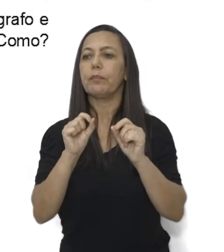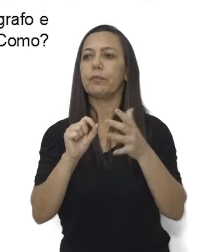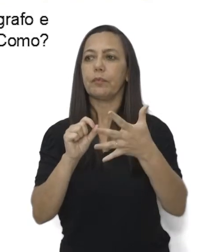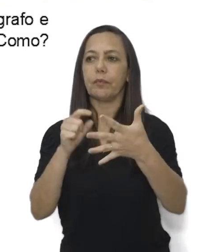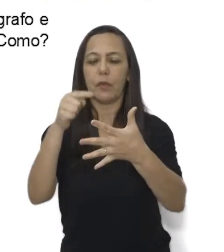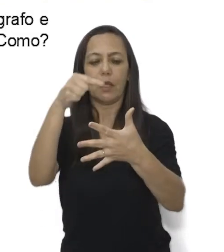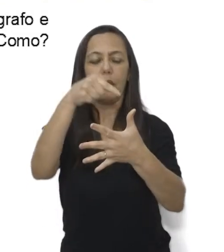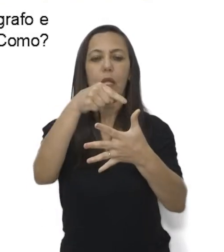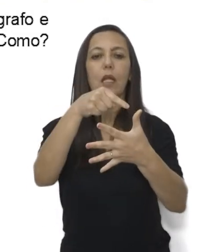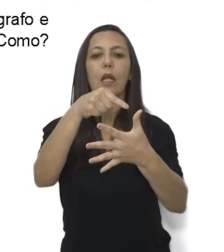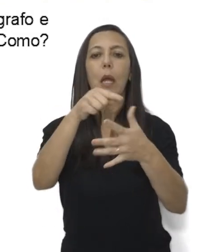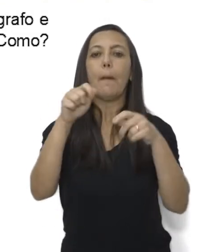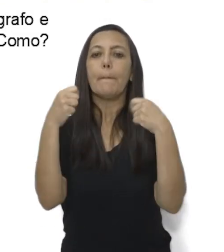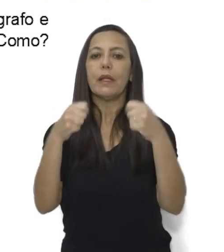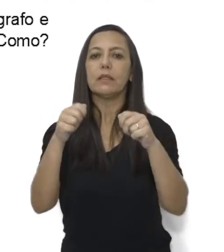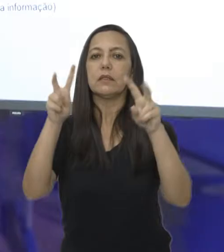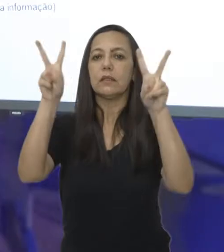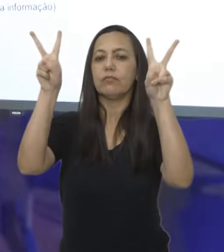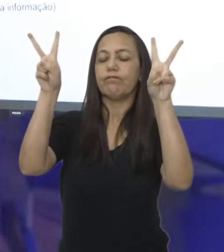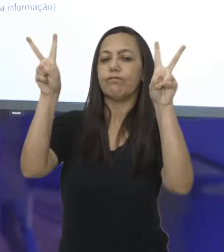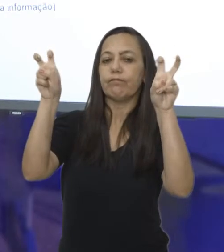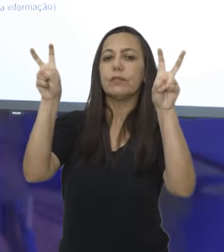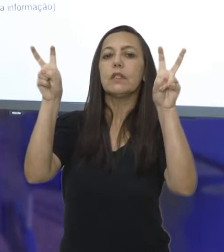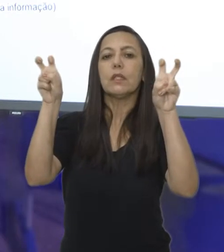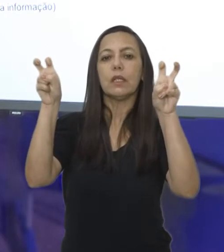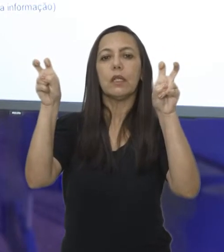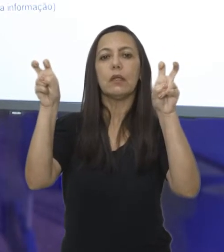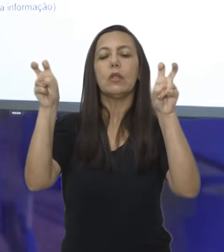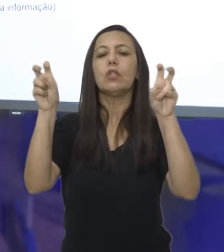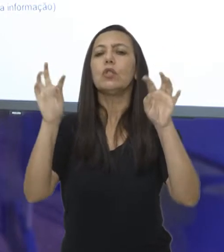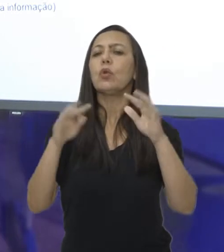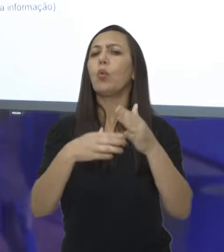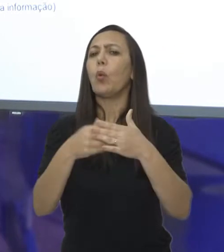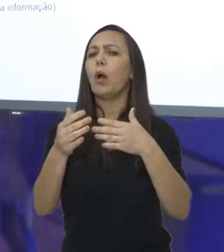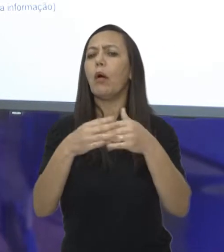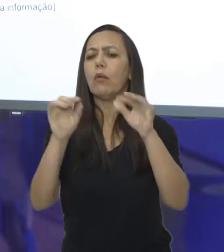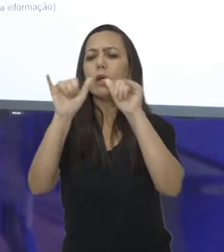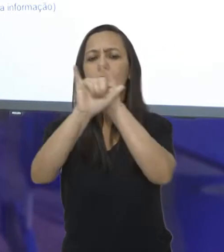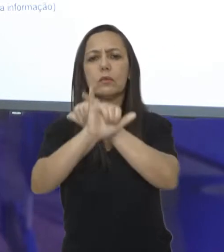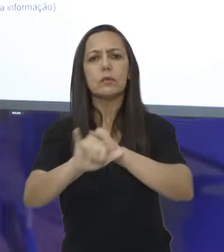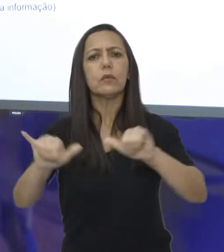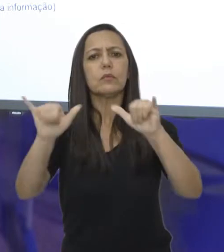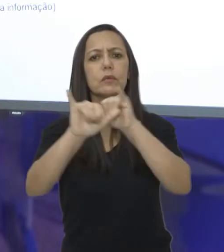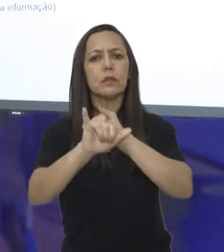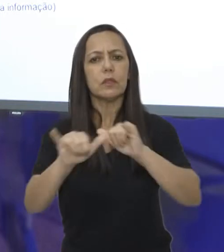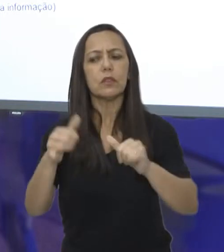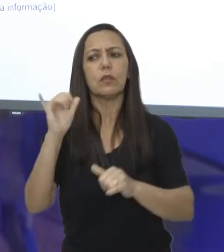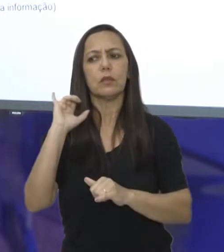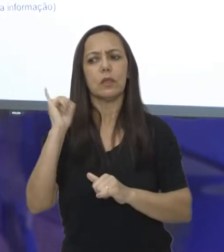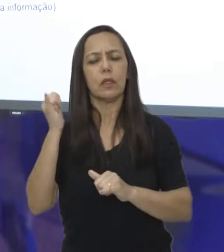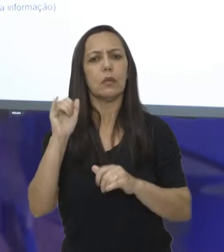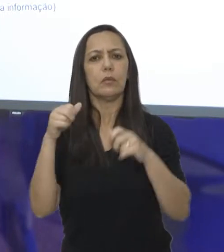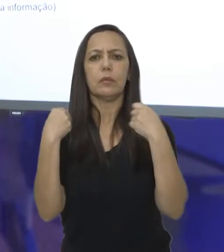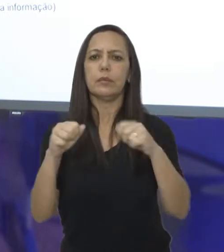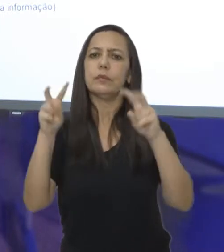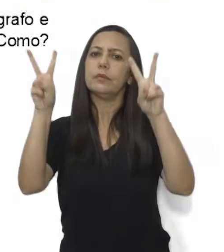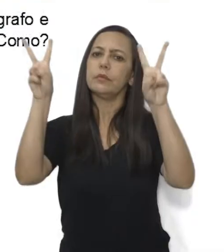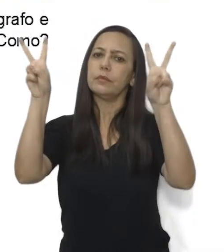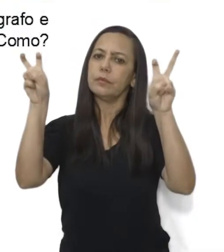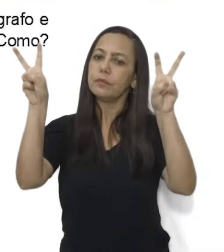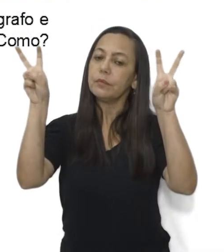Primeiramente, a gente sabe que tem que ter um título. Toda estrutura de uma notícia, de uma narrativa, de um texto, ele tem que possuir um título.